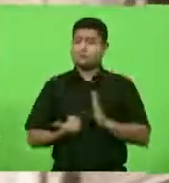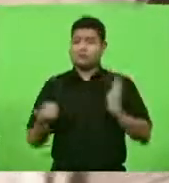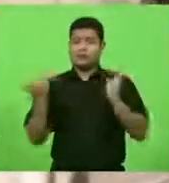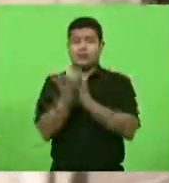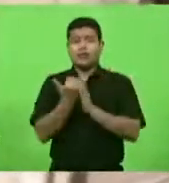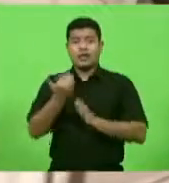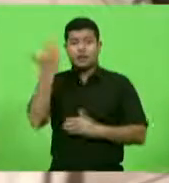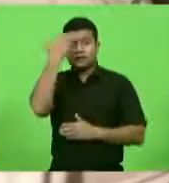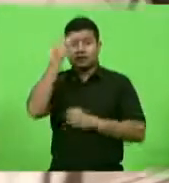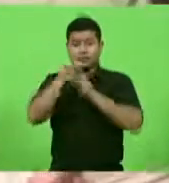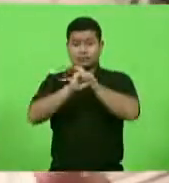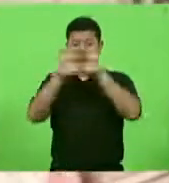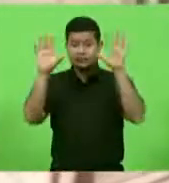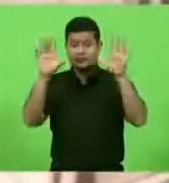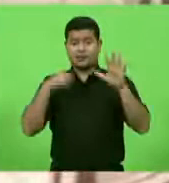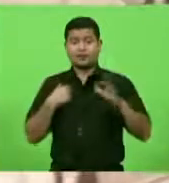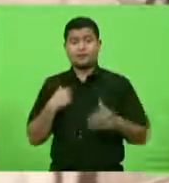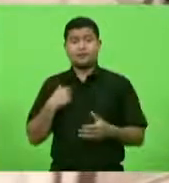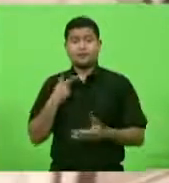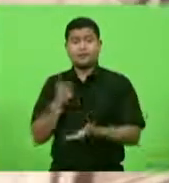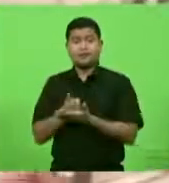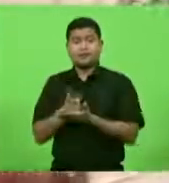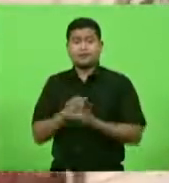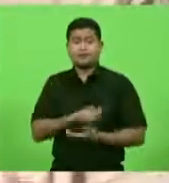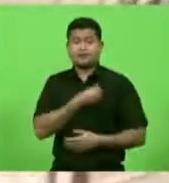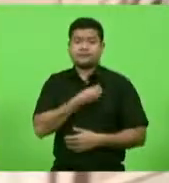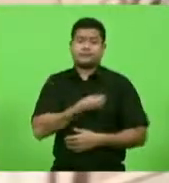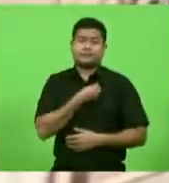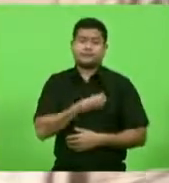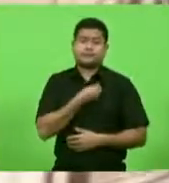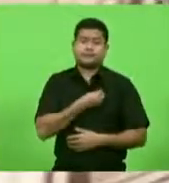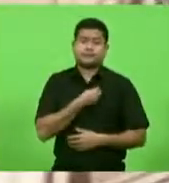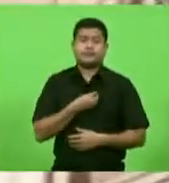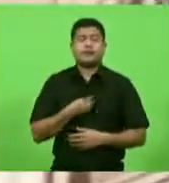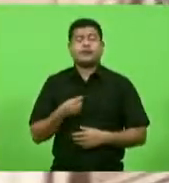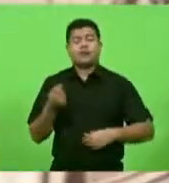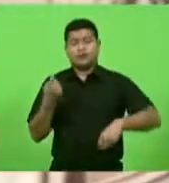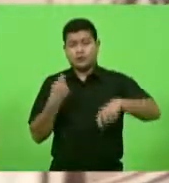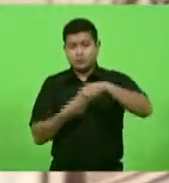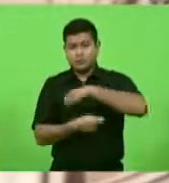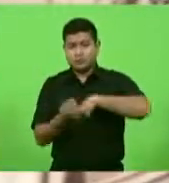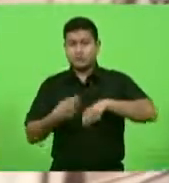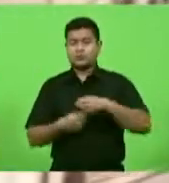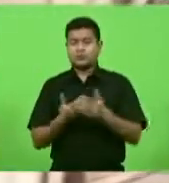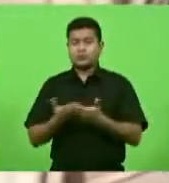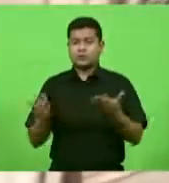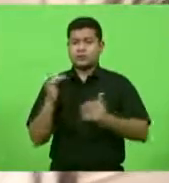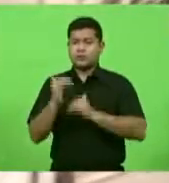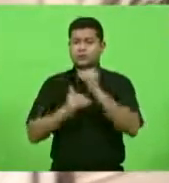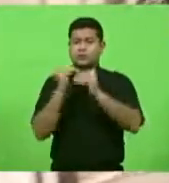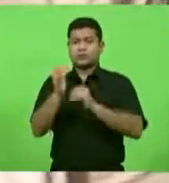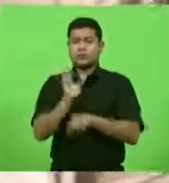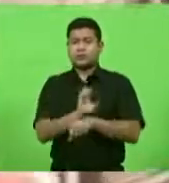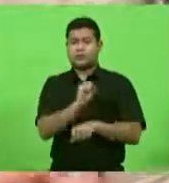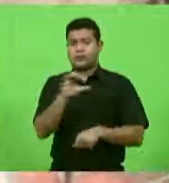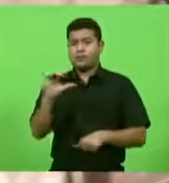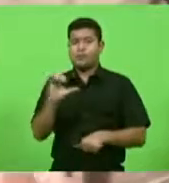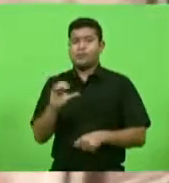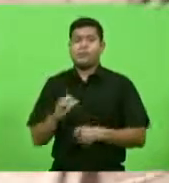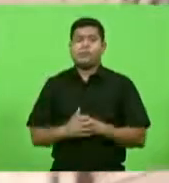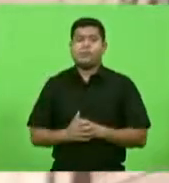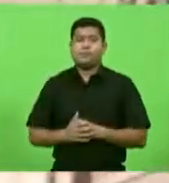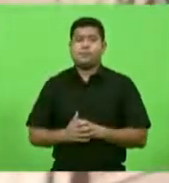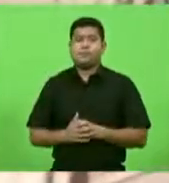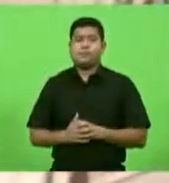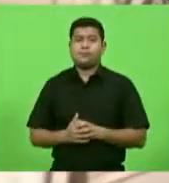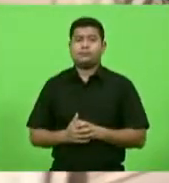máximo para a preservação da vida dos empregos do desenvolvimento do estado de Santa Catarina a fala que